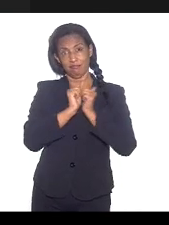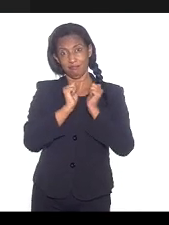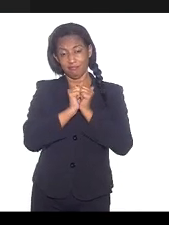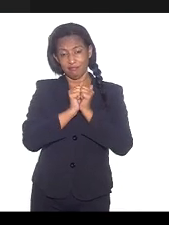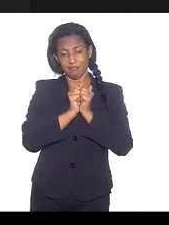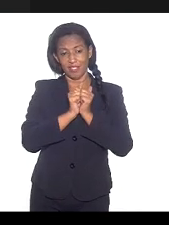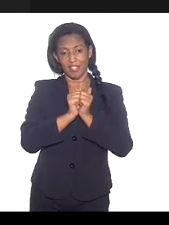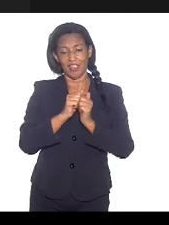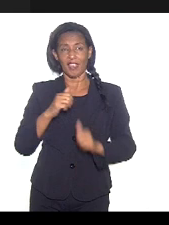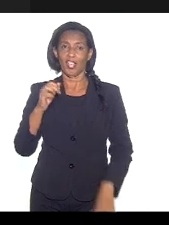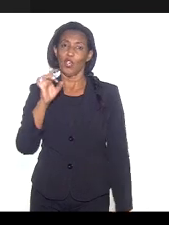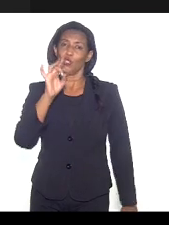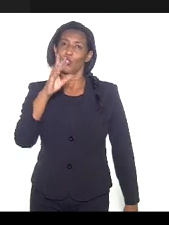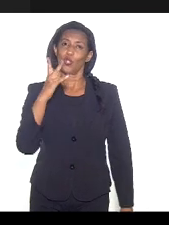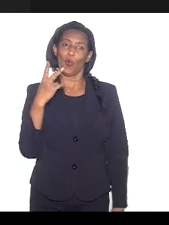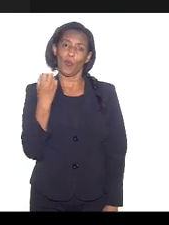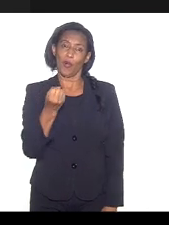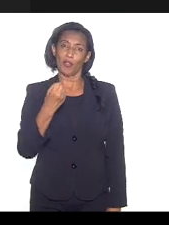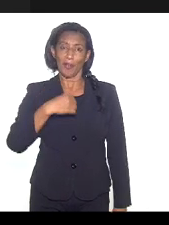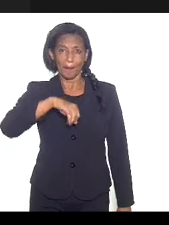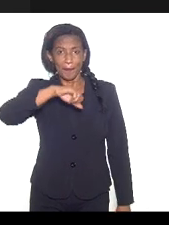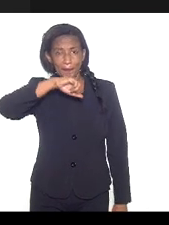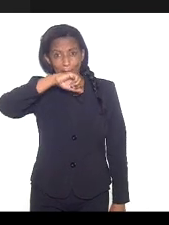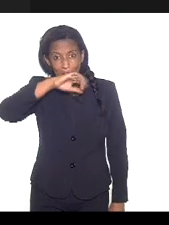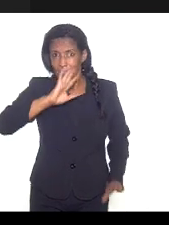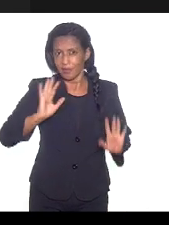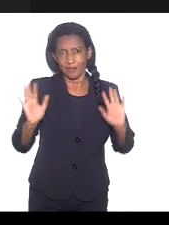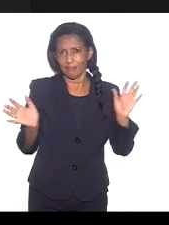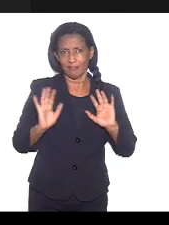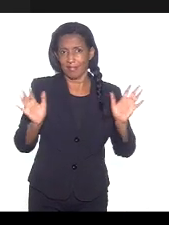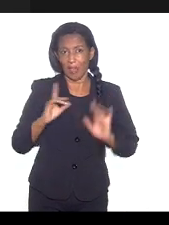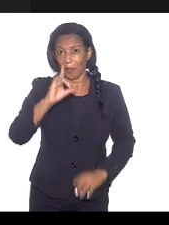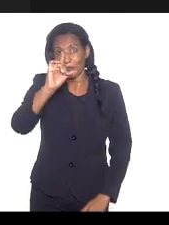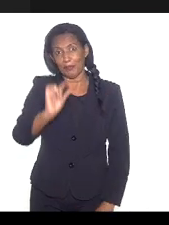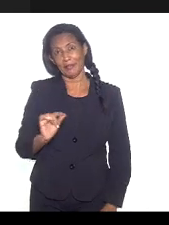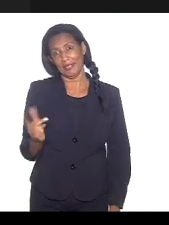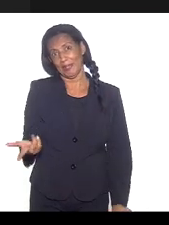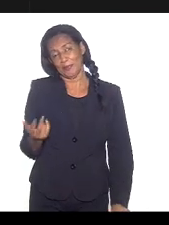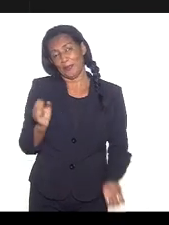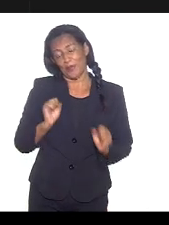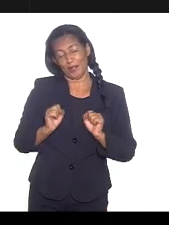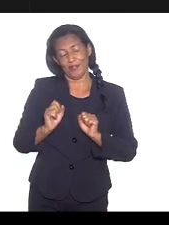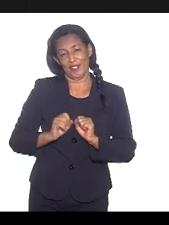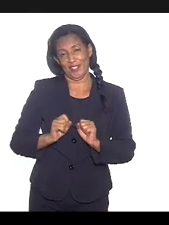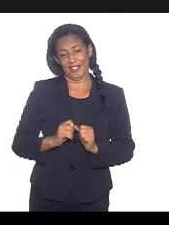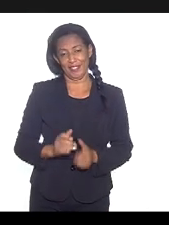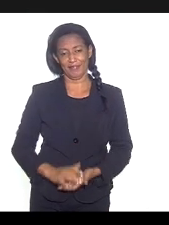eu só posso, em relação a ela, pedir bênção, é o máximo, o mínimo, aliás, que eu posso fazer.